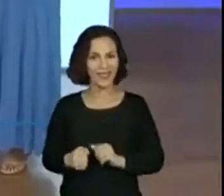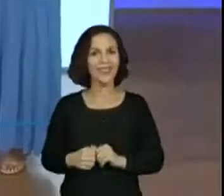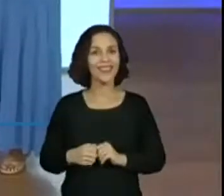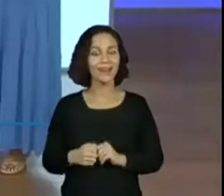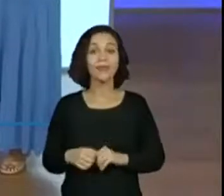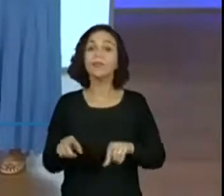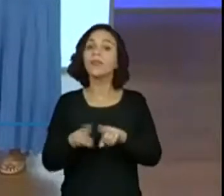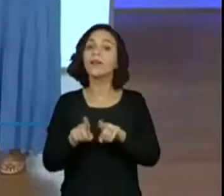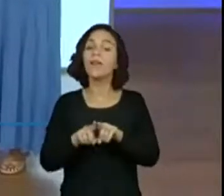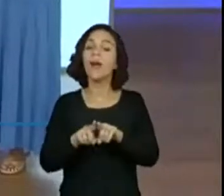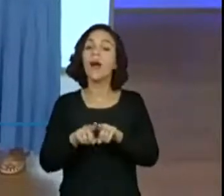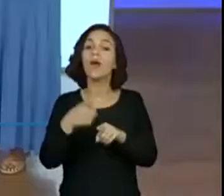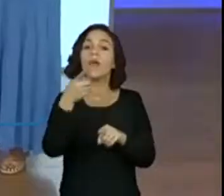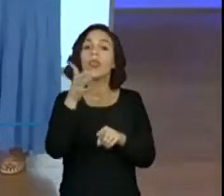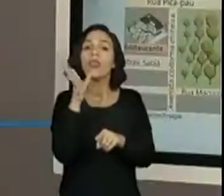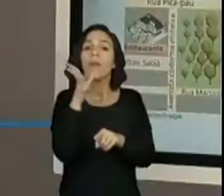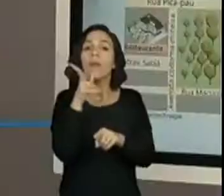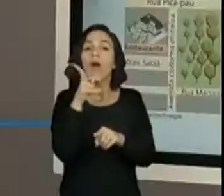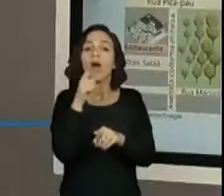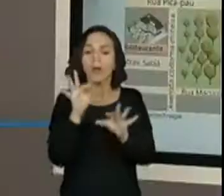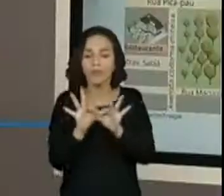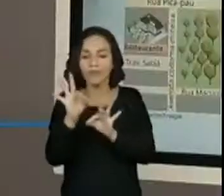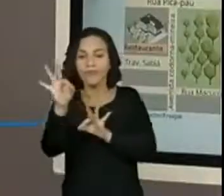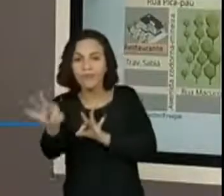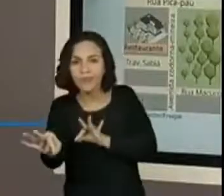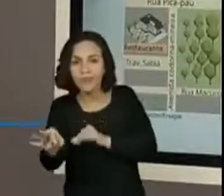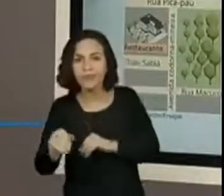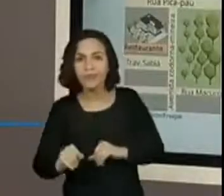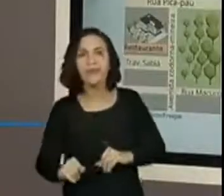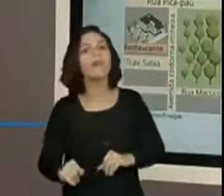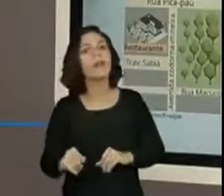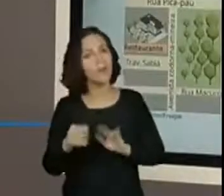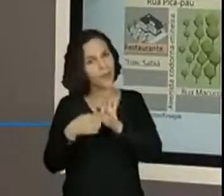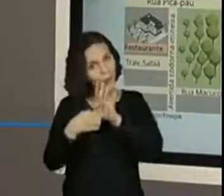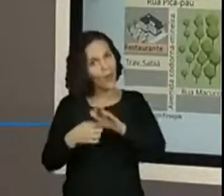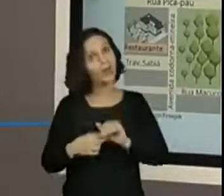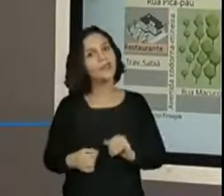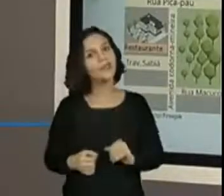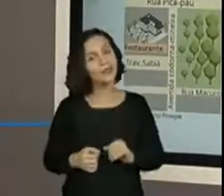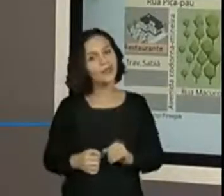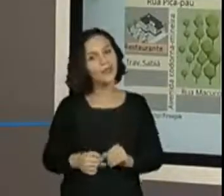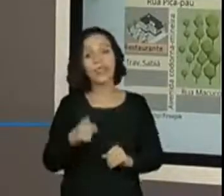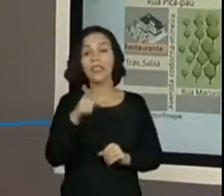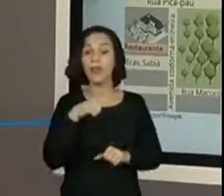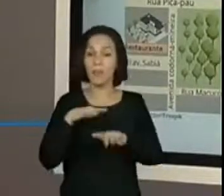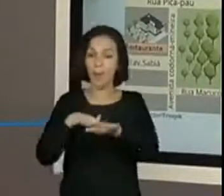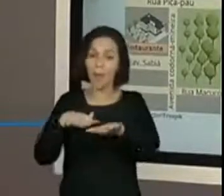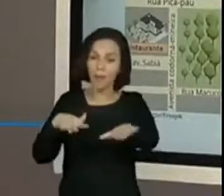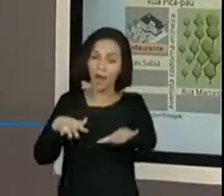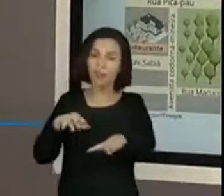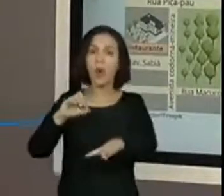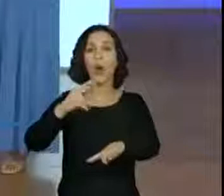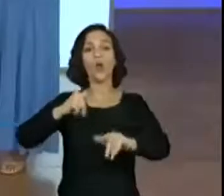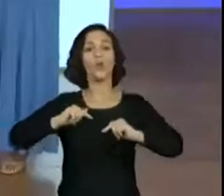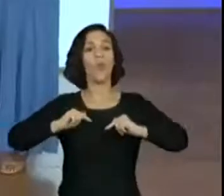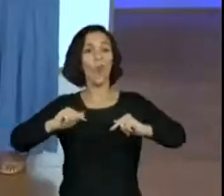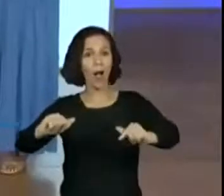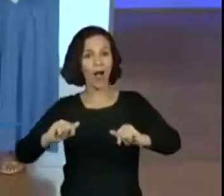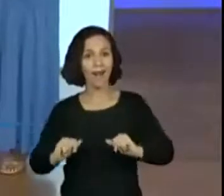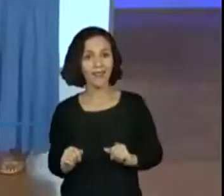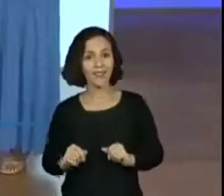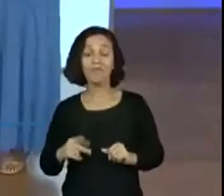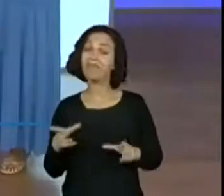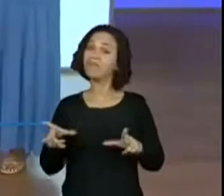chegar. inclusive, o tempo que você vai demorar para chegar até o local, se você vai pegar trânsito ou não. Elas estão colocando lá.